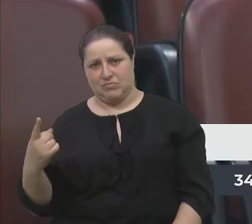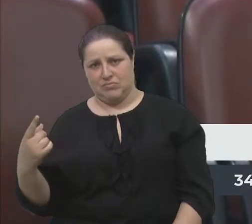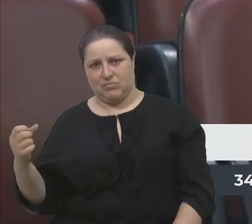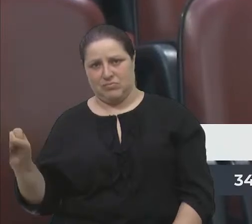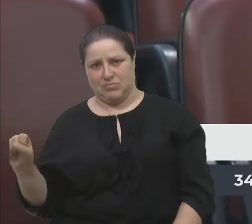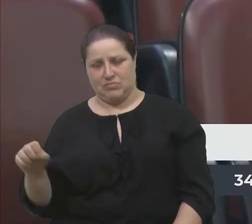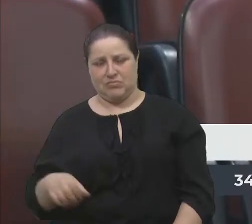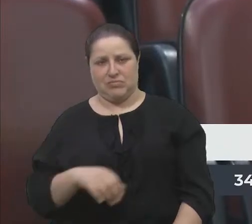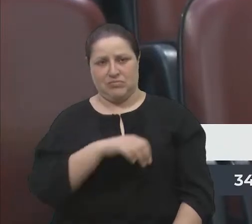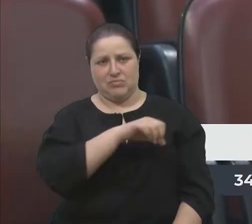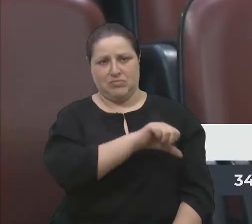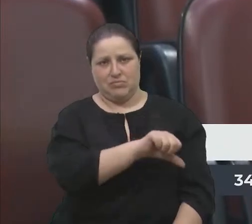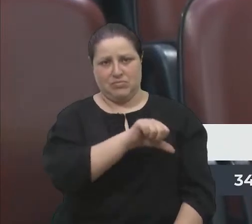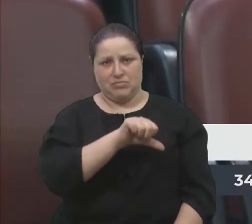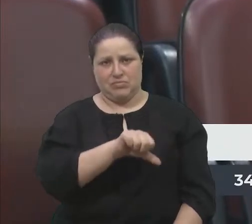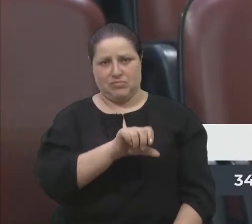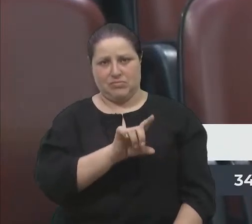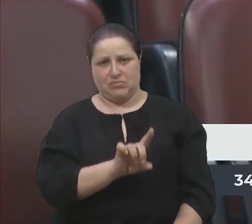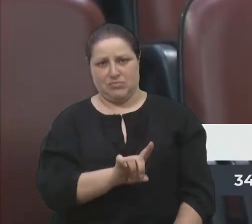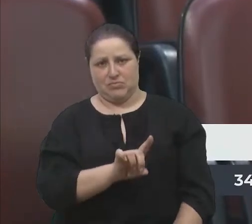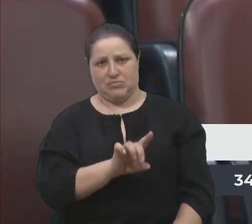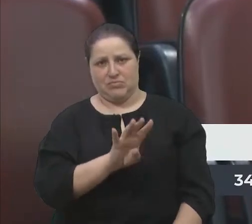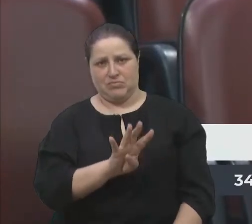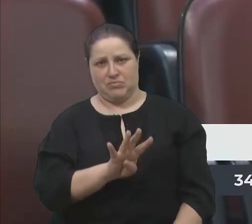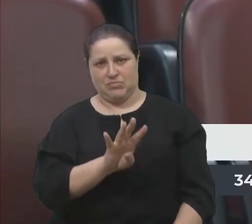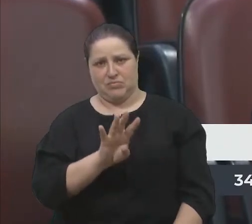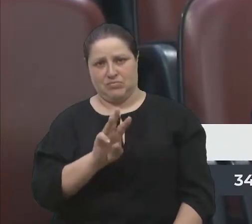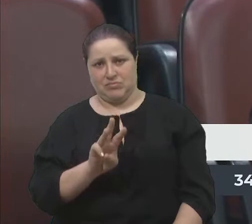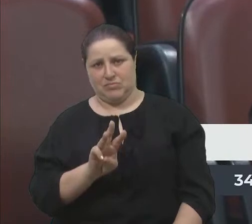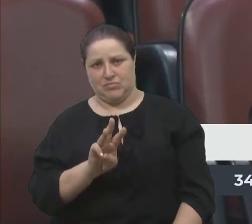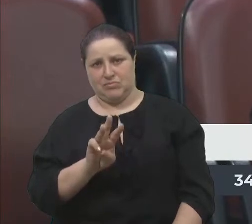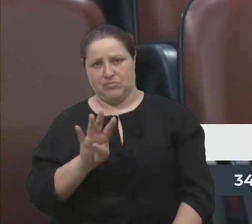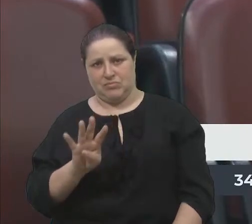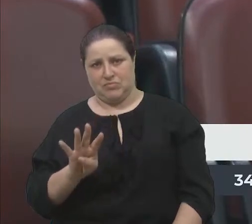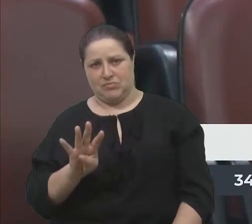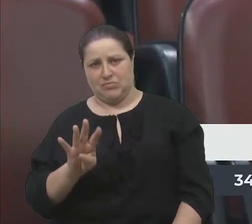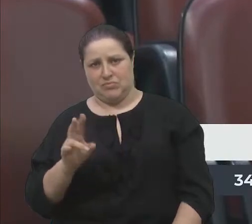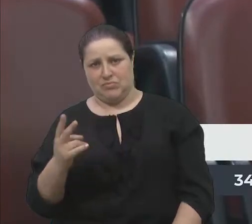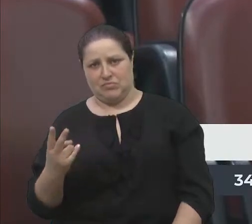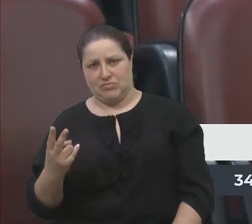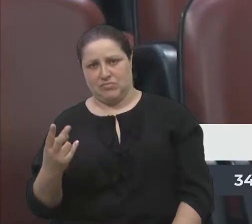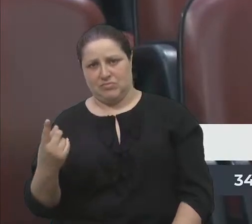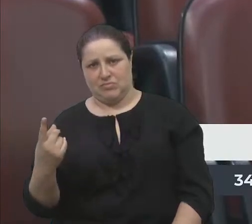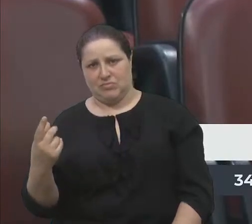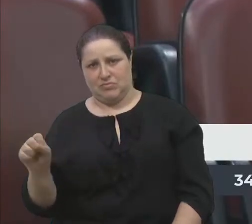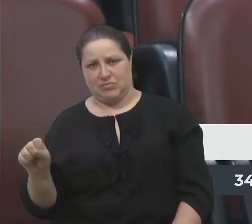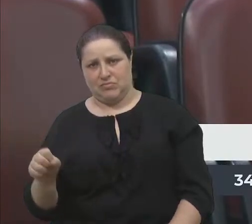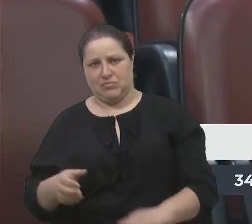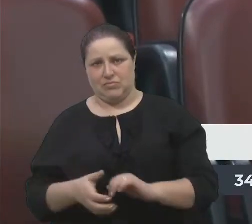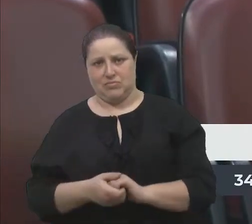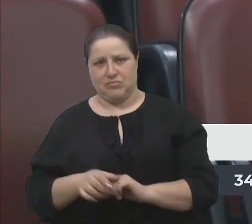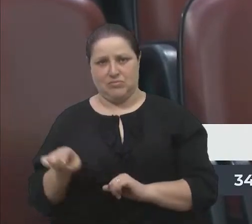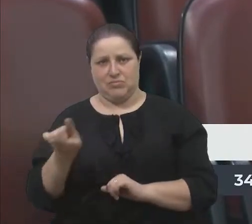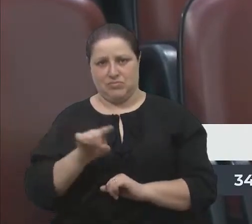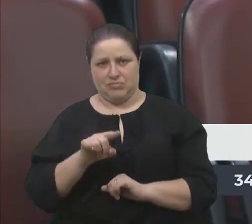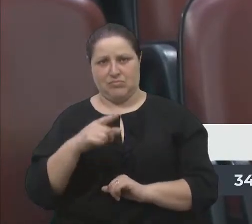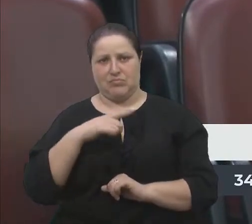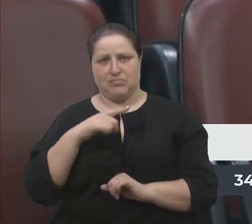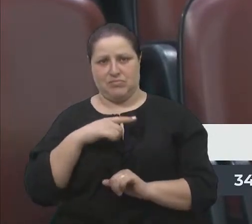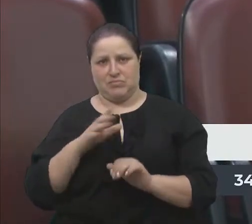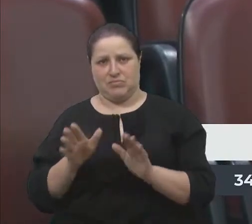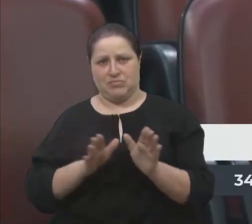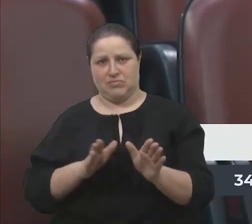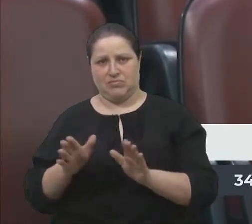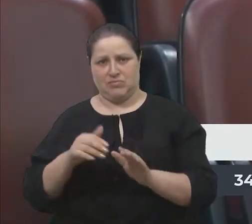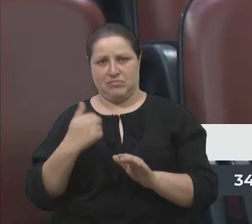991-4342-18. Você dá acesso ao nosso gabinete